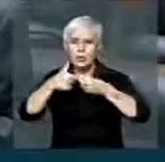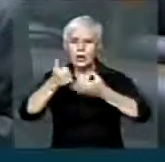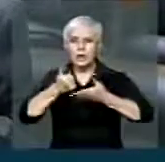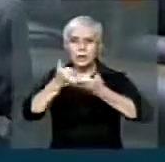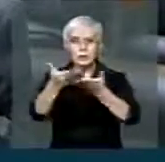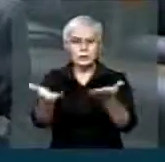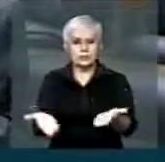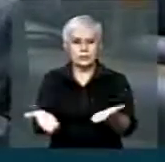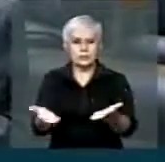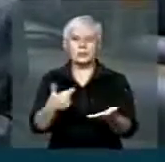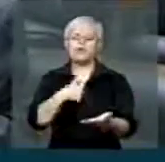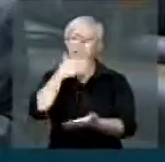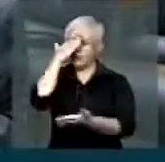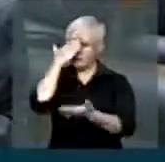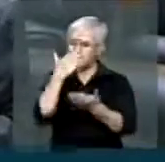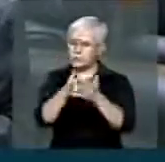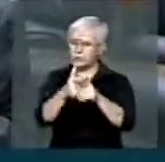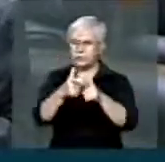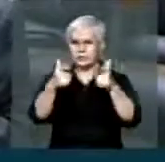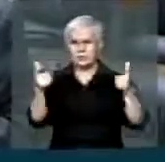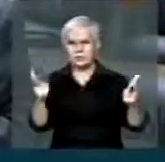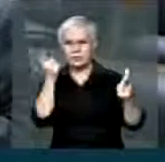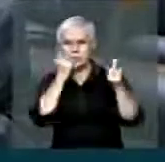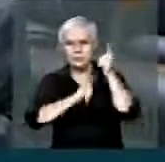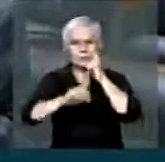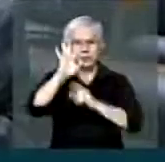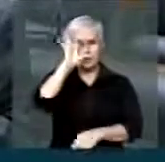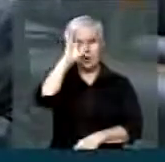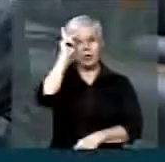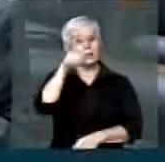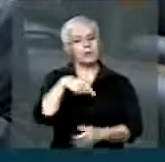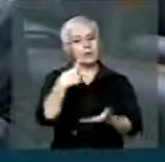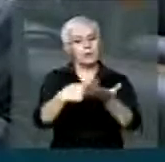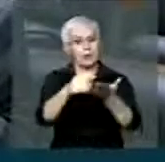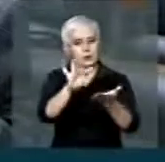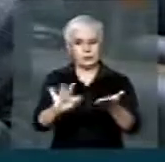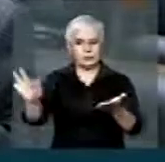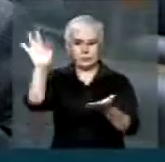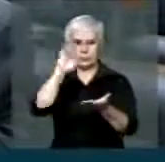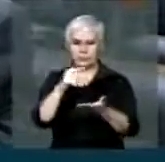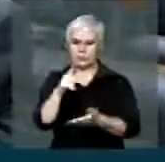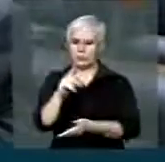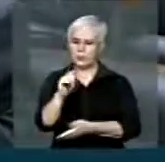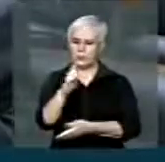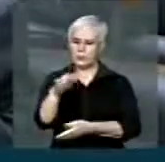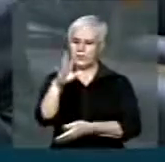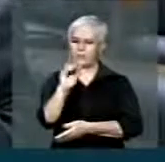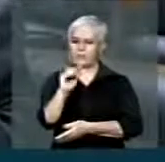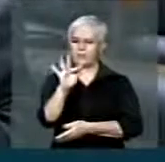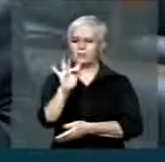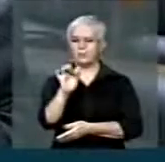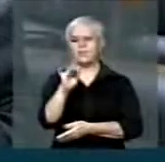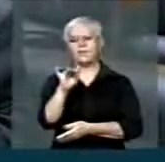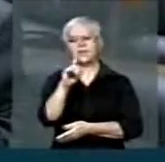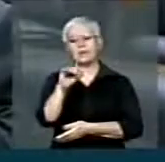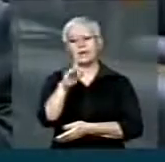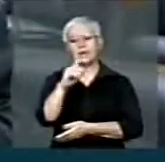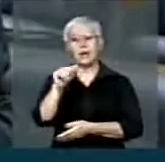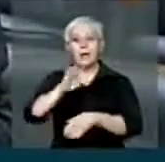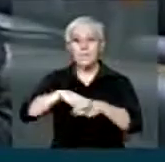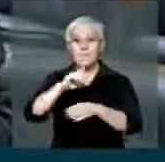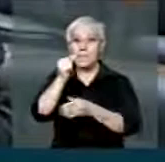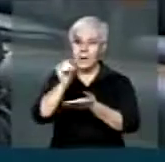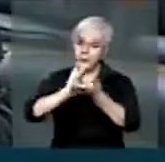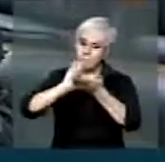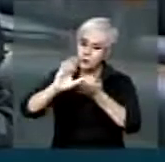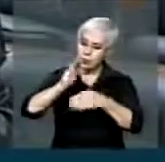eu acredito que a grande saída seria o pacto federativo de dar mais recursos para o município porque